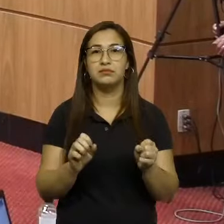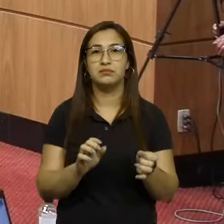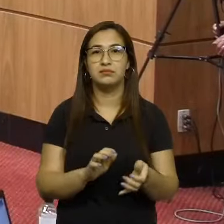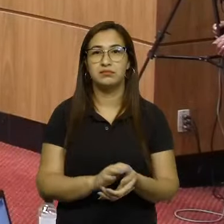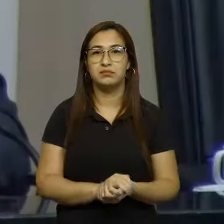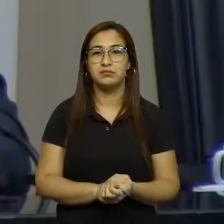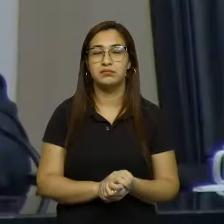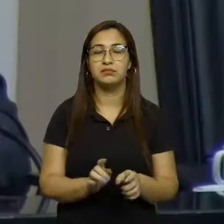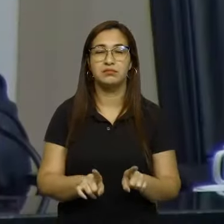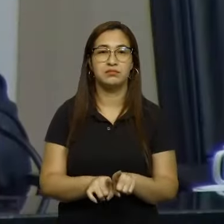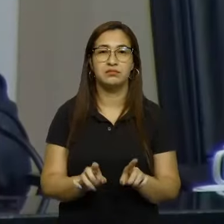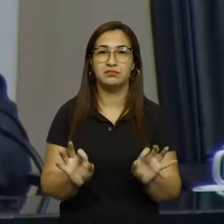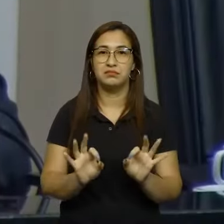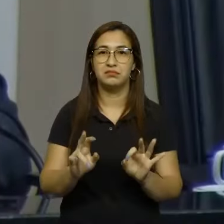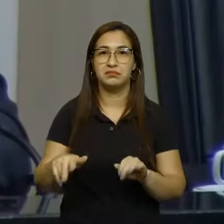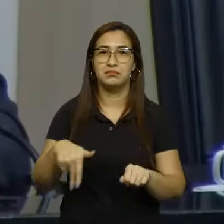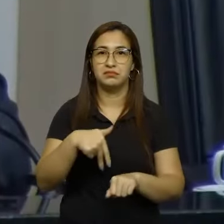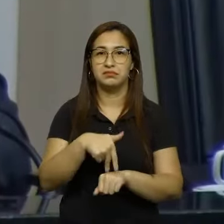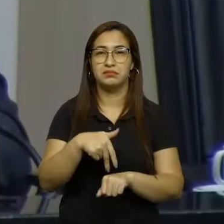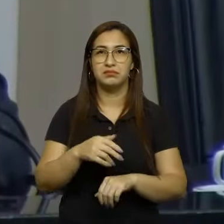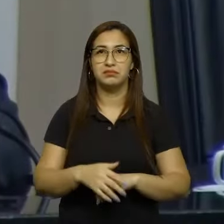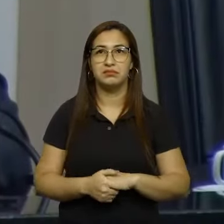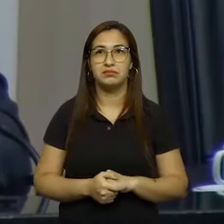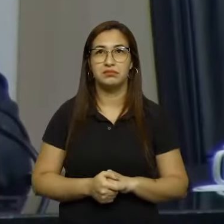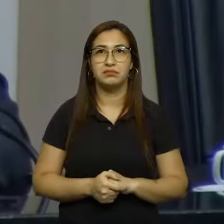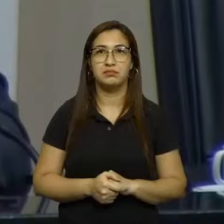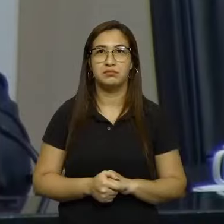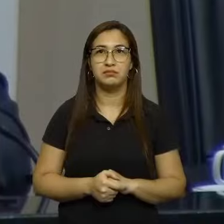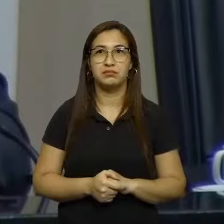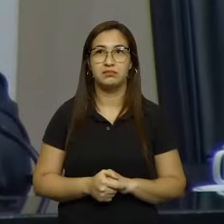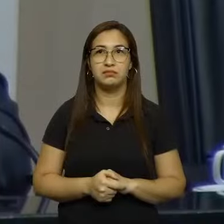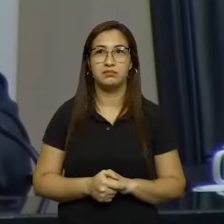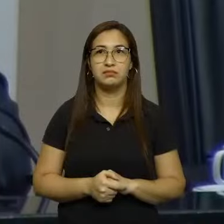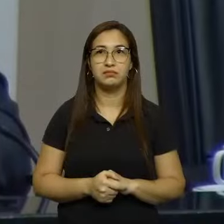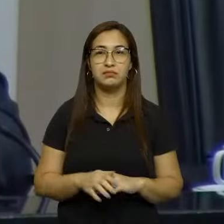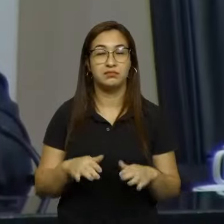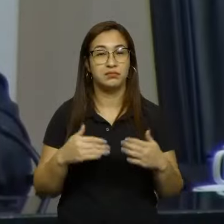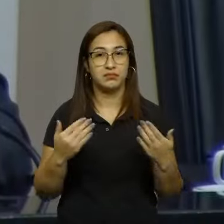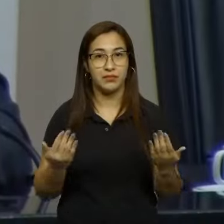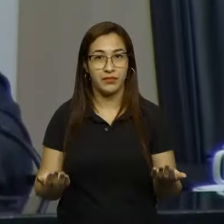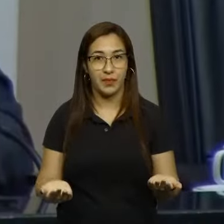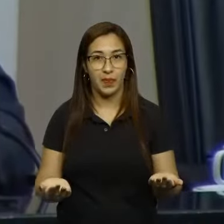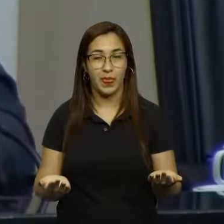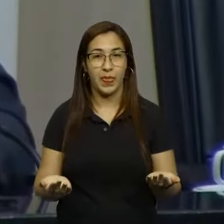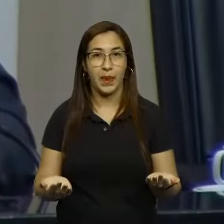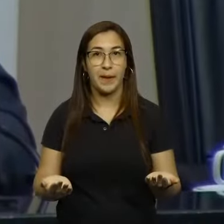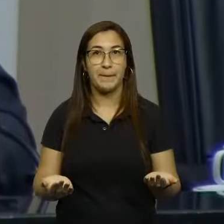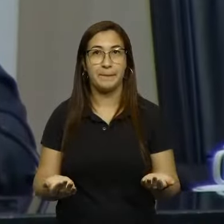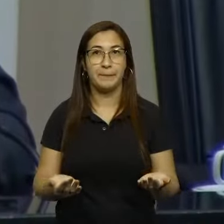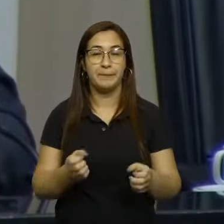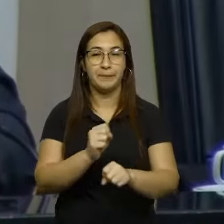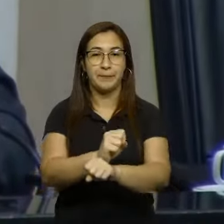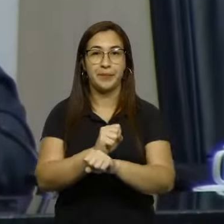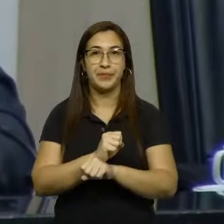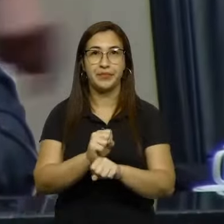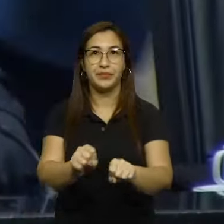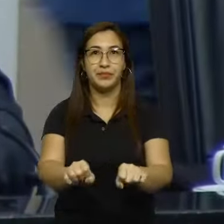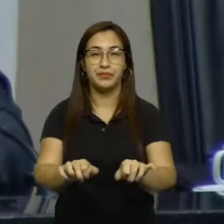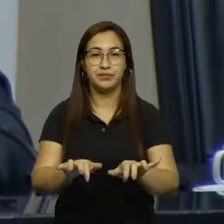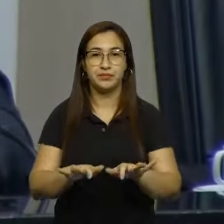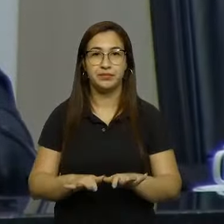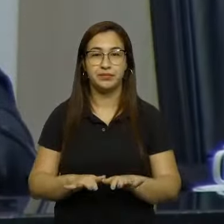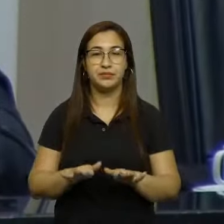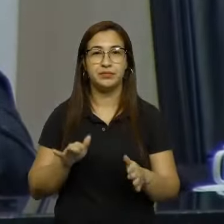Da mesma forma, não há nenhuma manifestação. Portanto, nós iremos suspender a